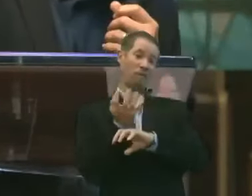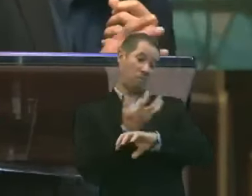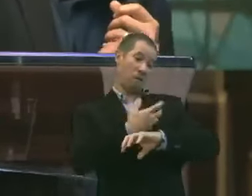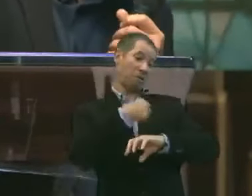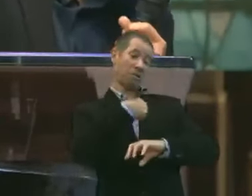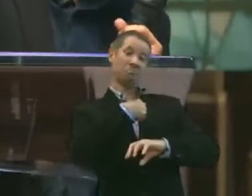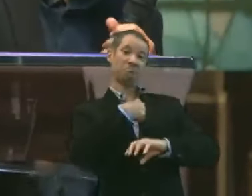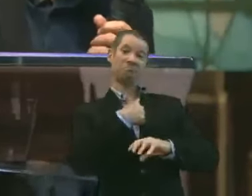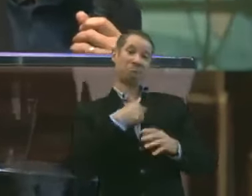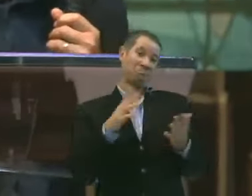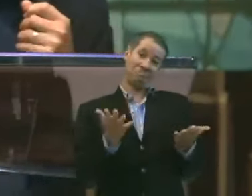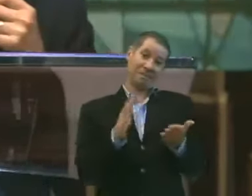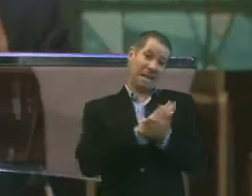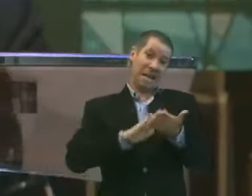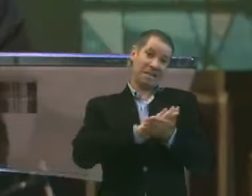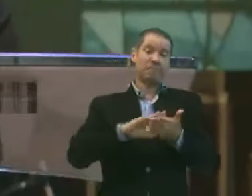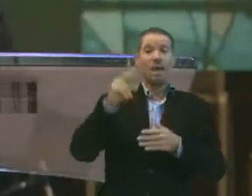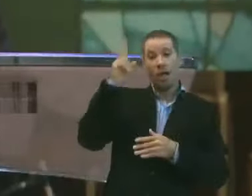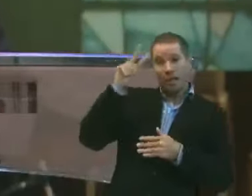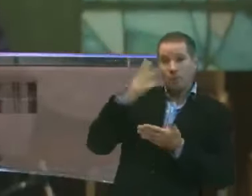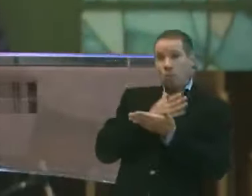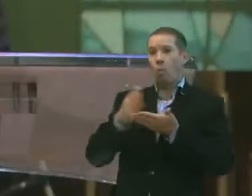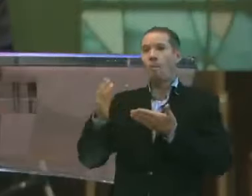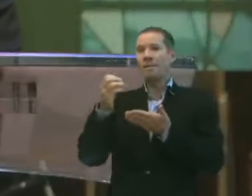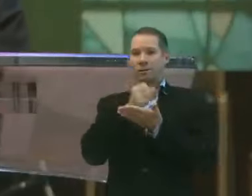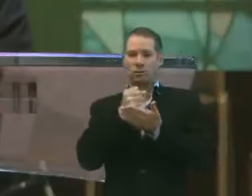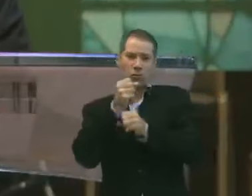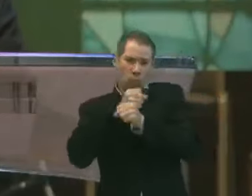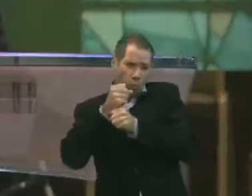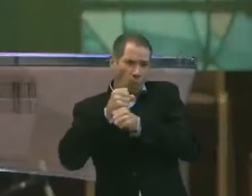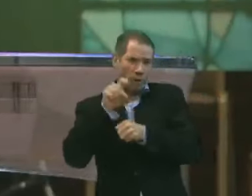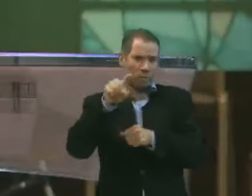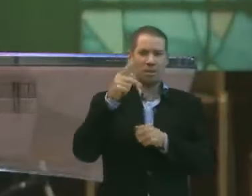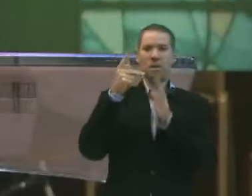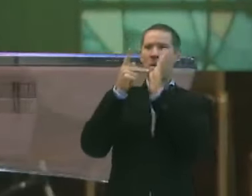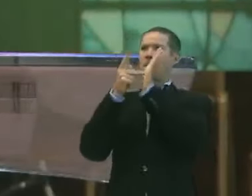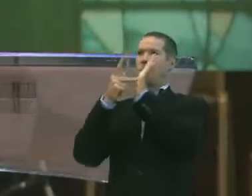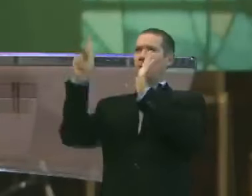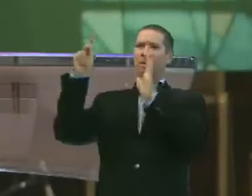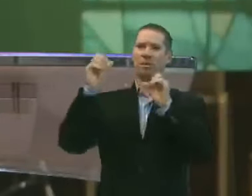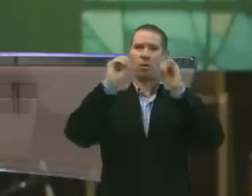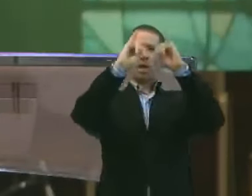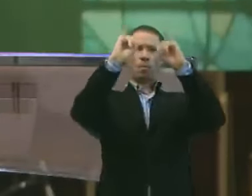Ou será que você não lembra que no começo do ano você prometeu para você mesmo que ia ficar fitness?